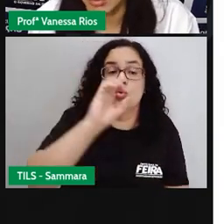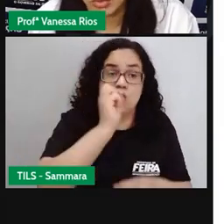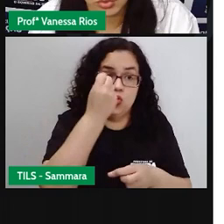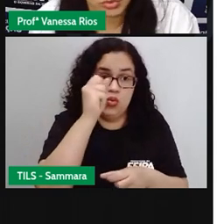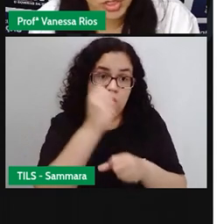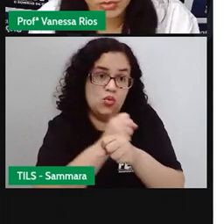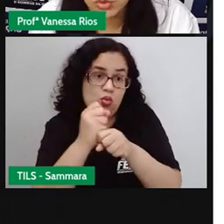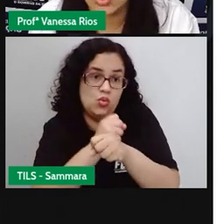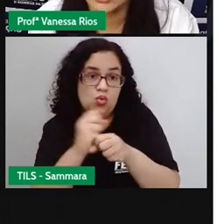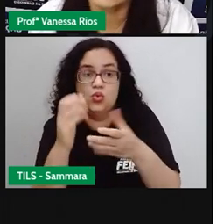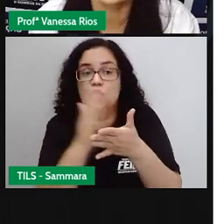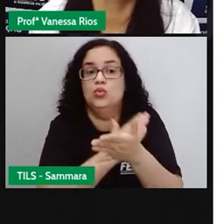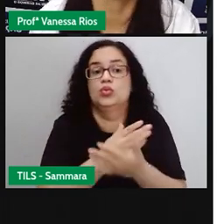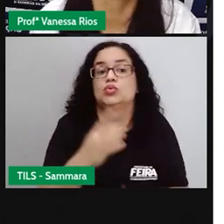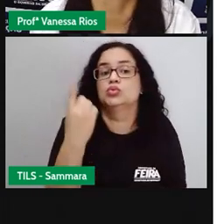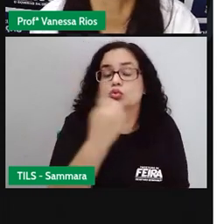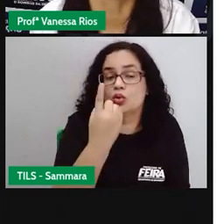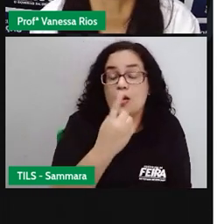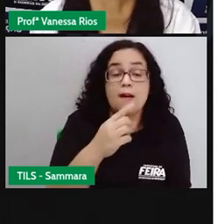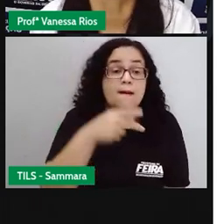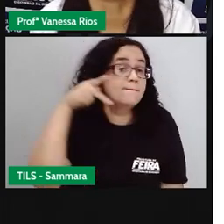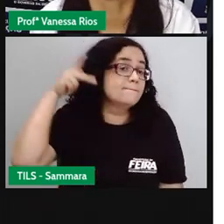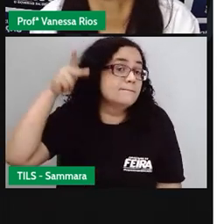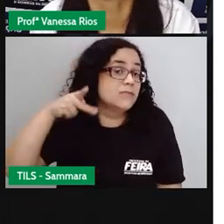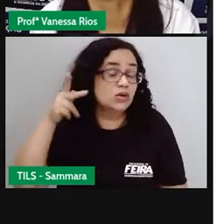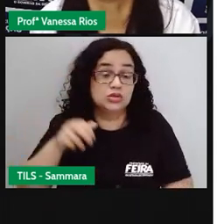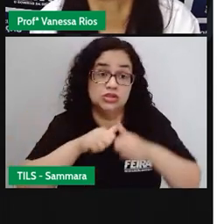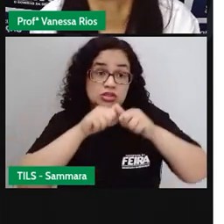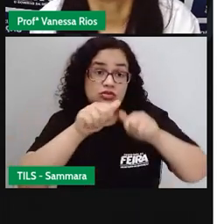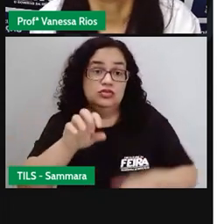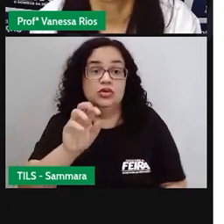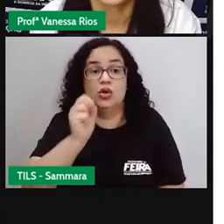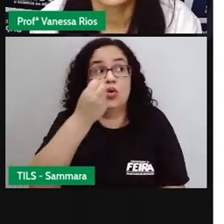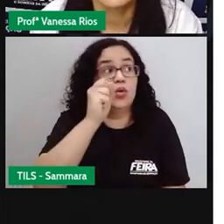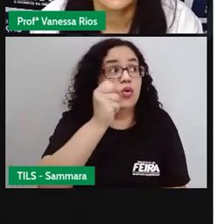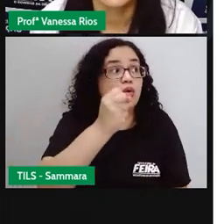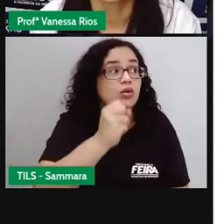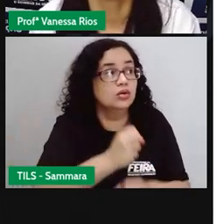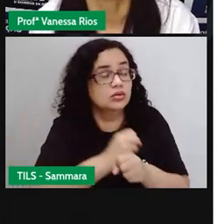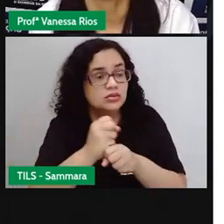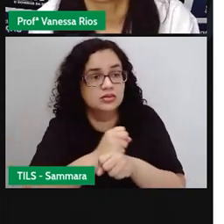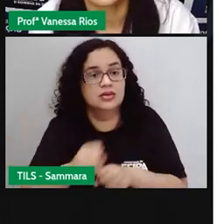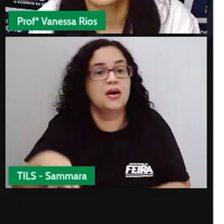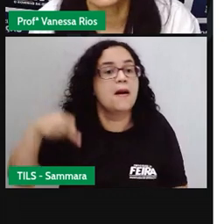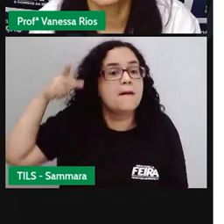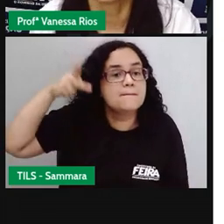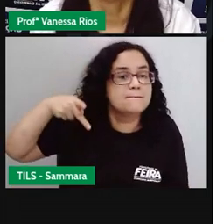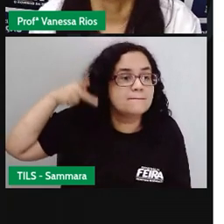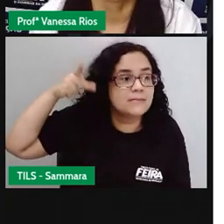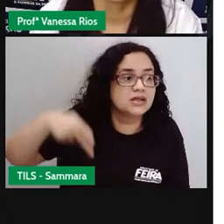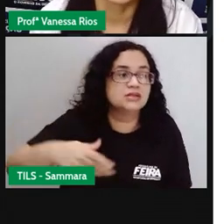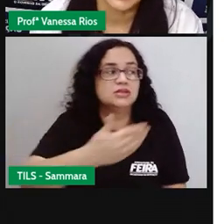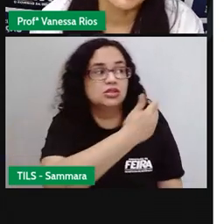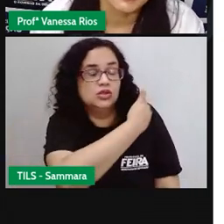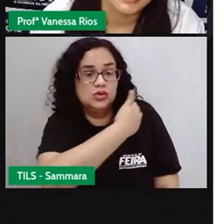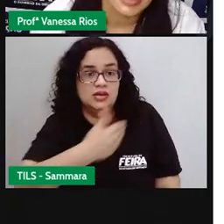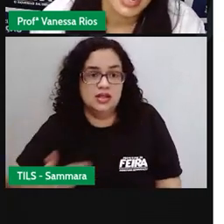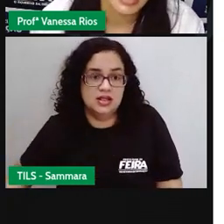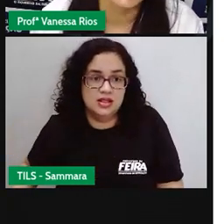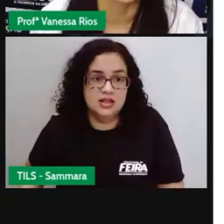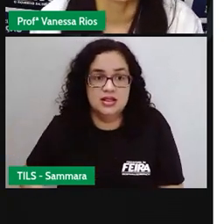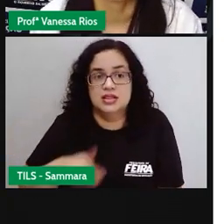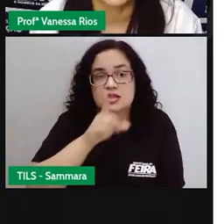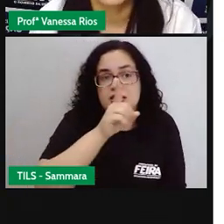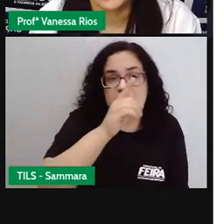anos. São os únicos políticos que ficam aí oito anos. Presidente, governador, deputado